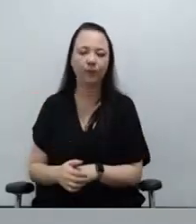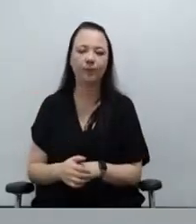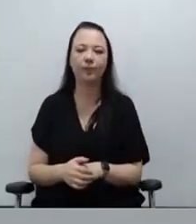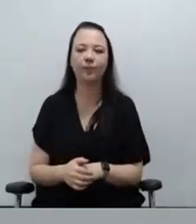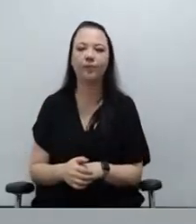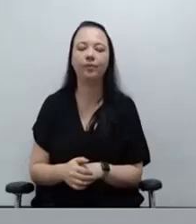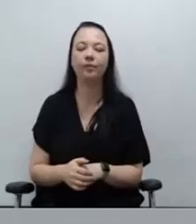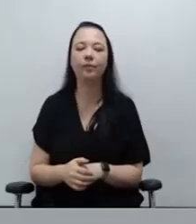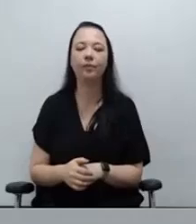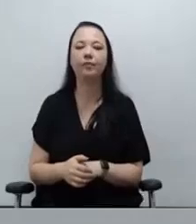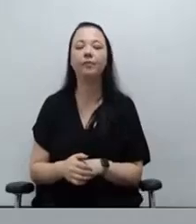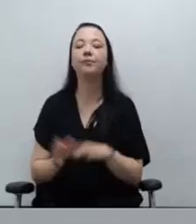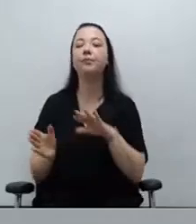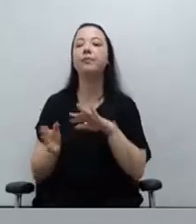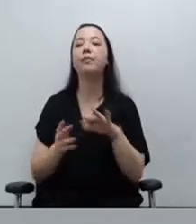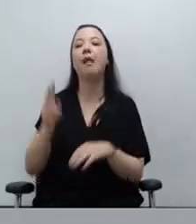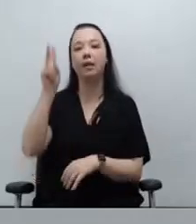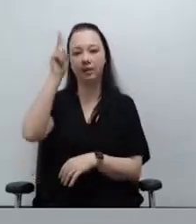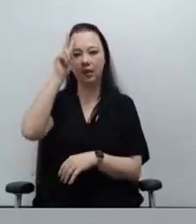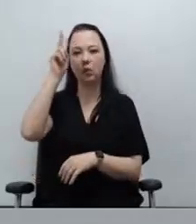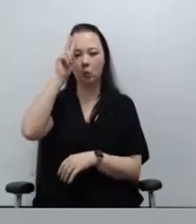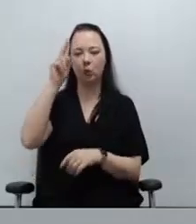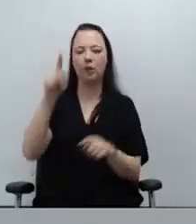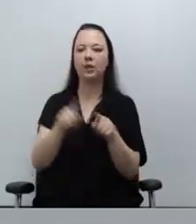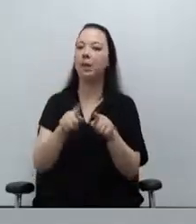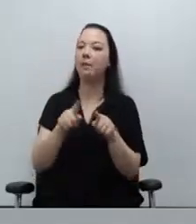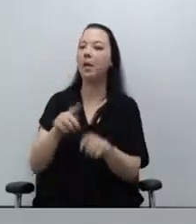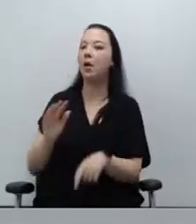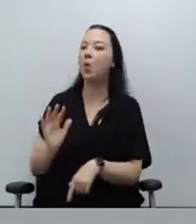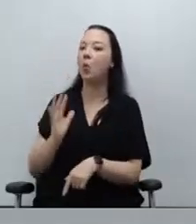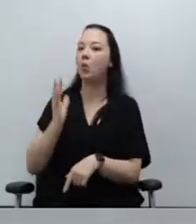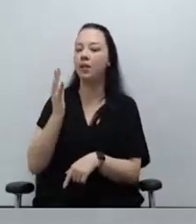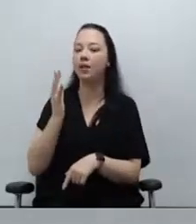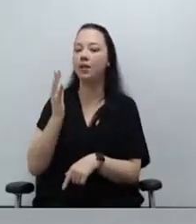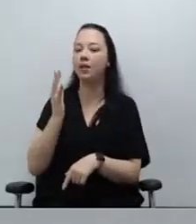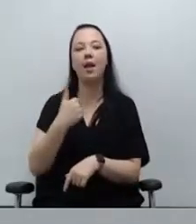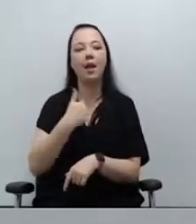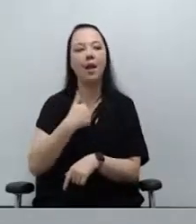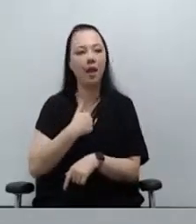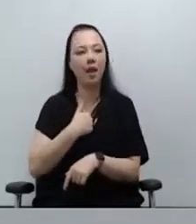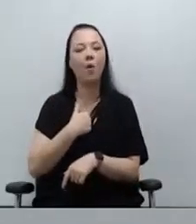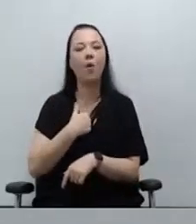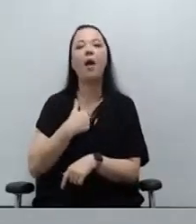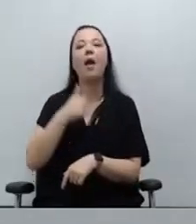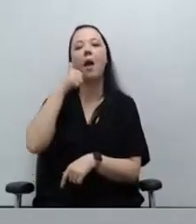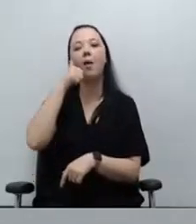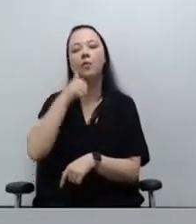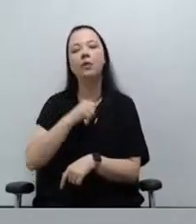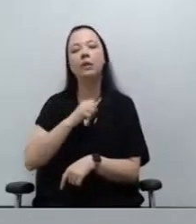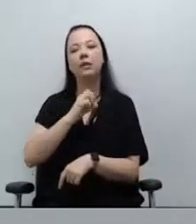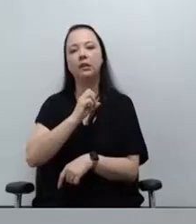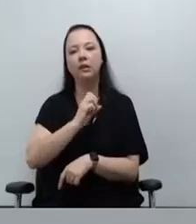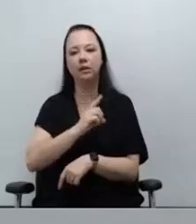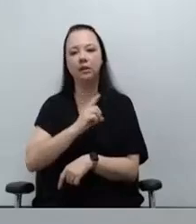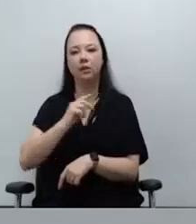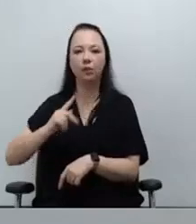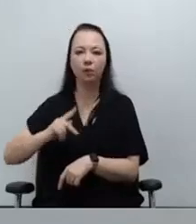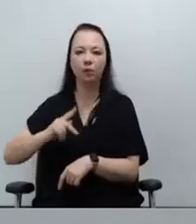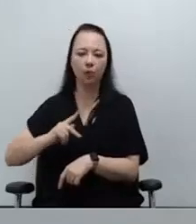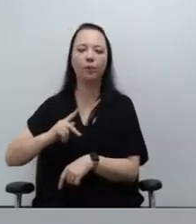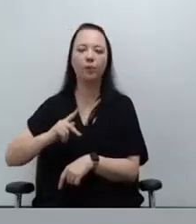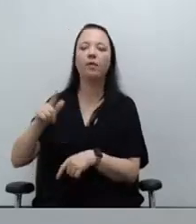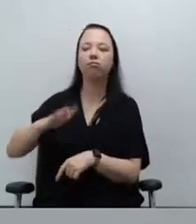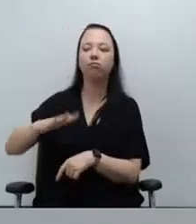Na segunda-feira, ainda também, eu e a Defensora Pública Geral estivemos com o presidente do Tribunal de Justiça Militar,